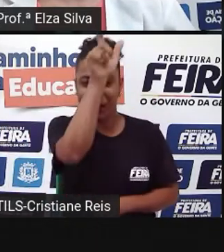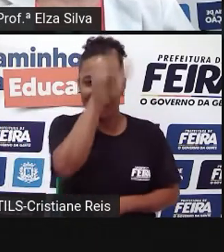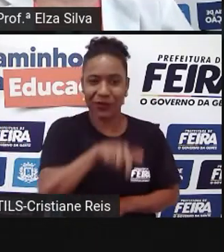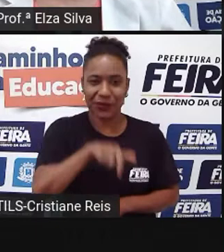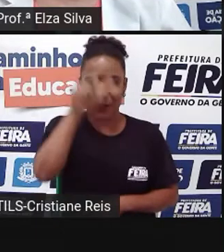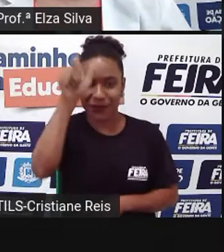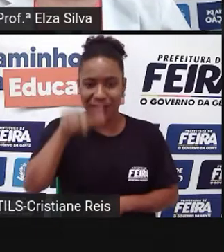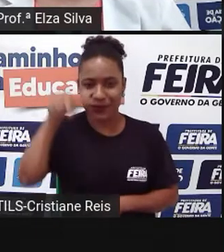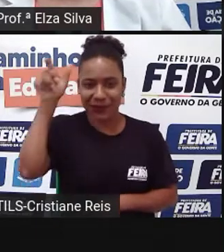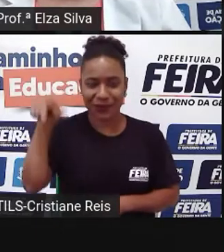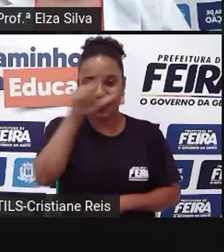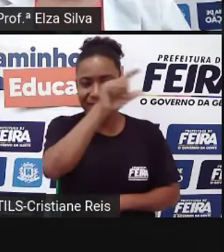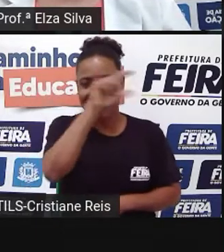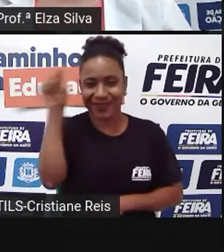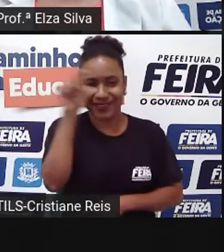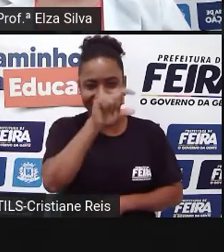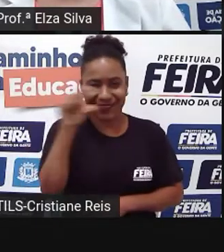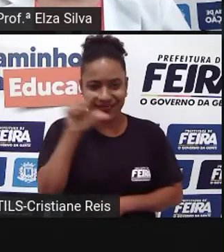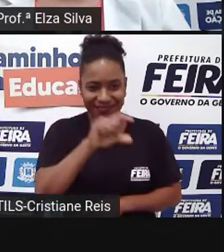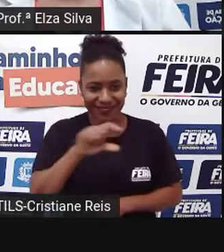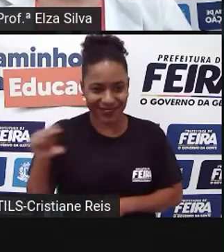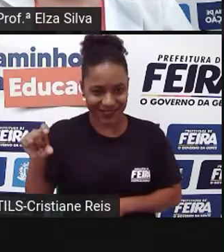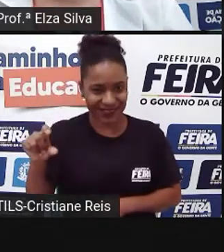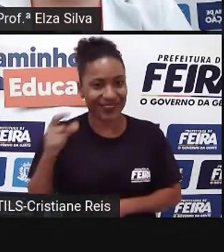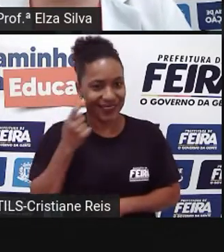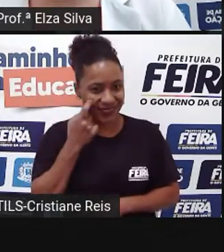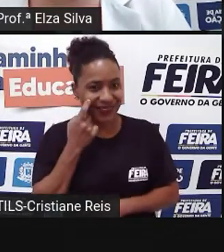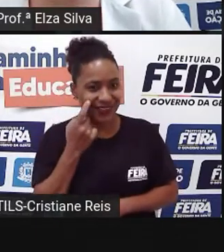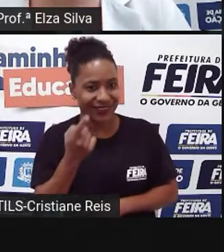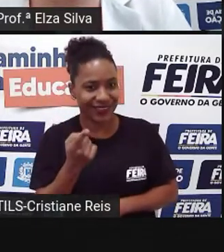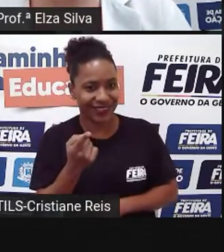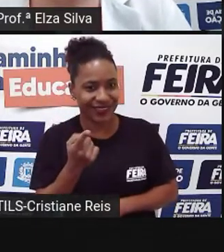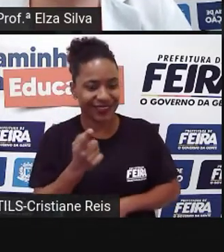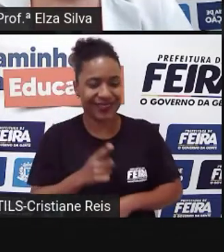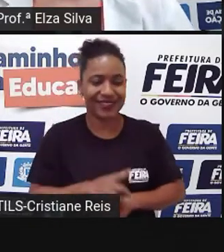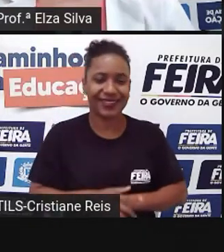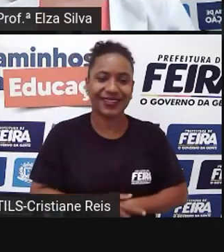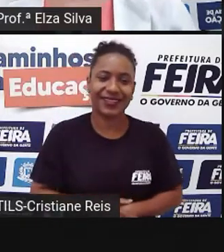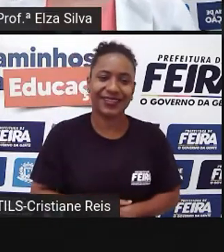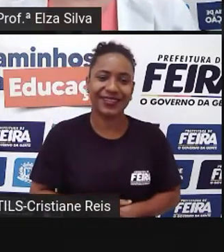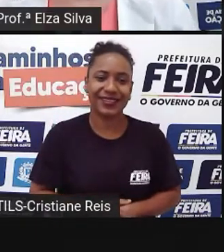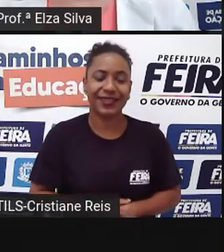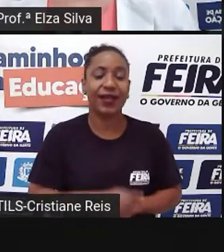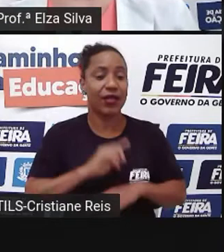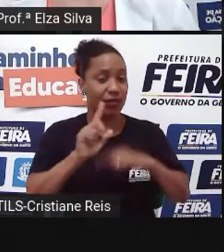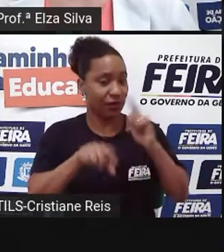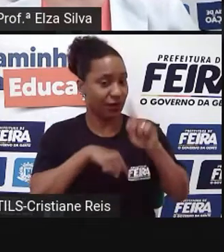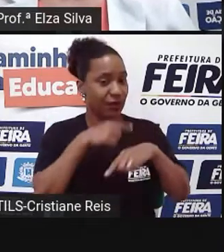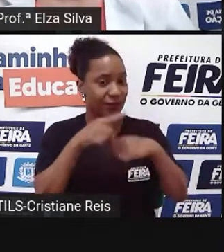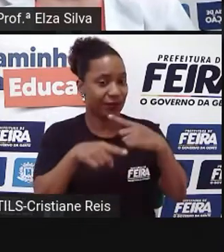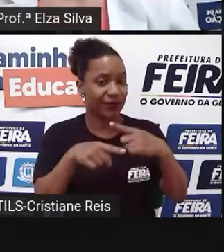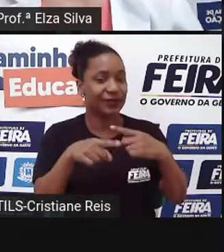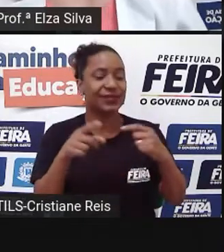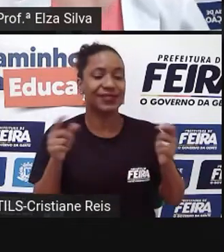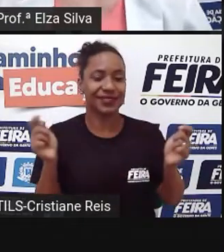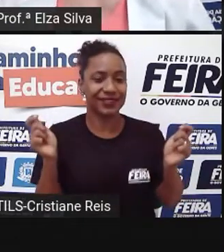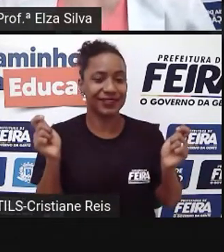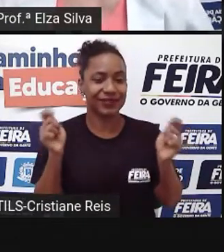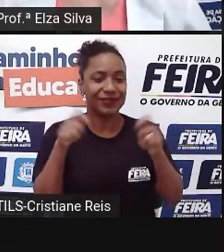três espaços em cada coluna Na vertical E depois vocês irão